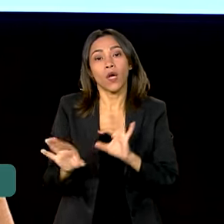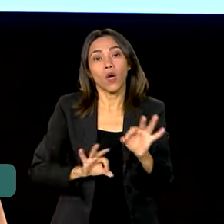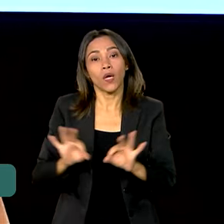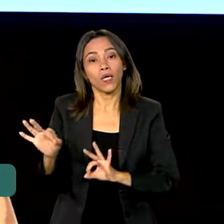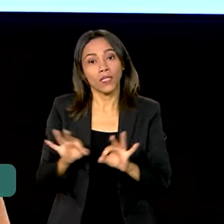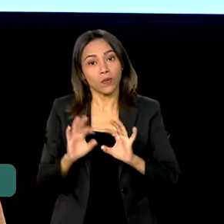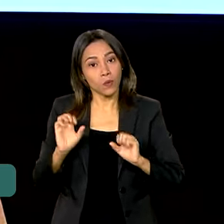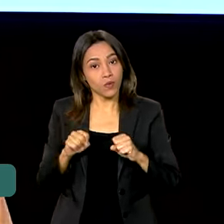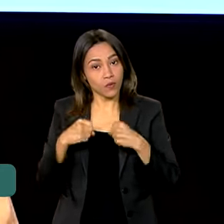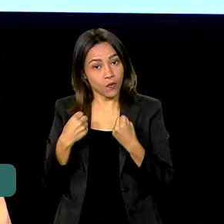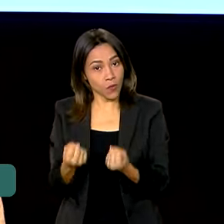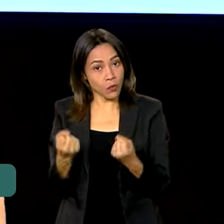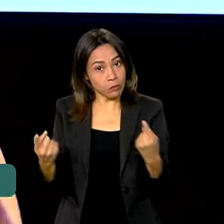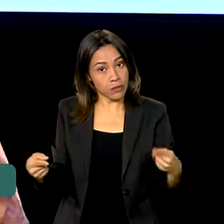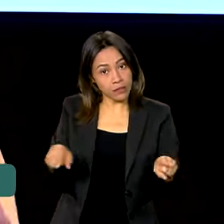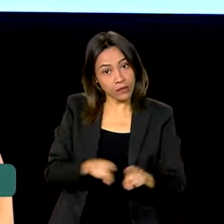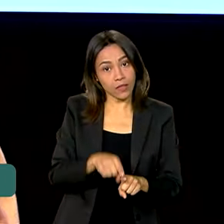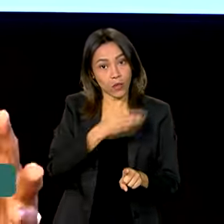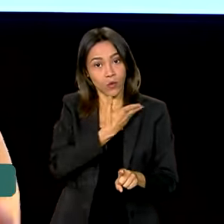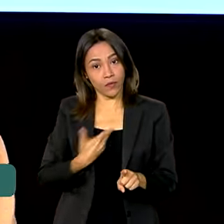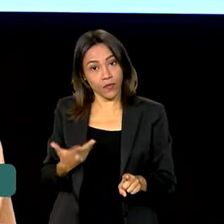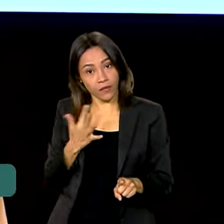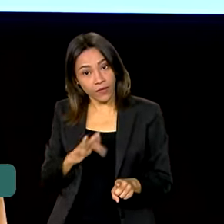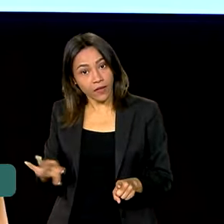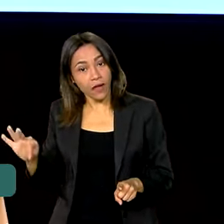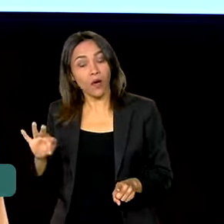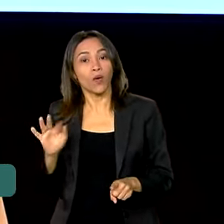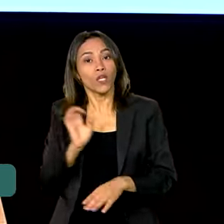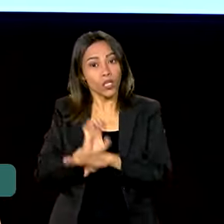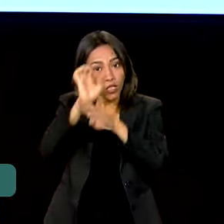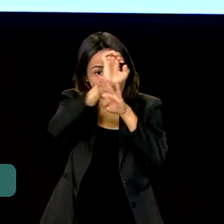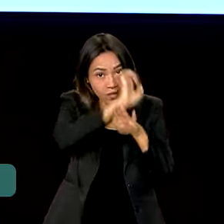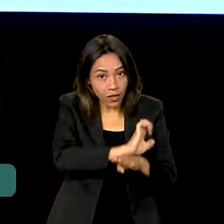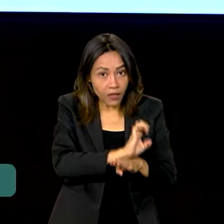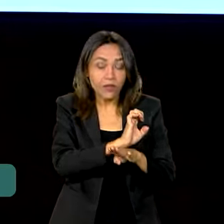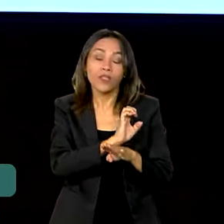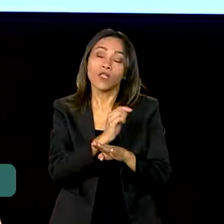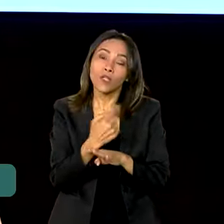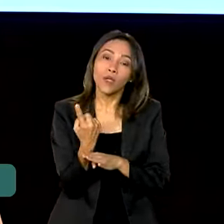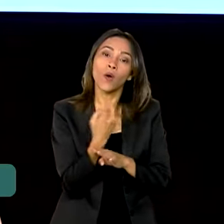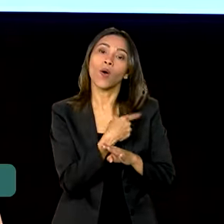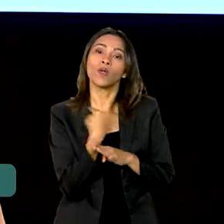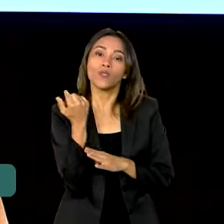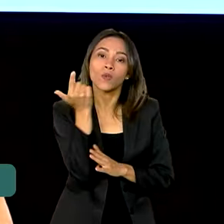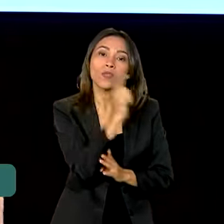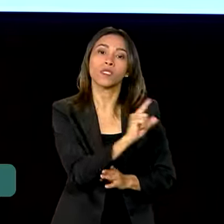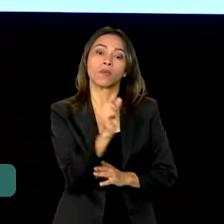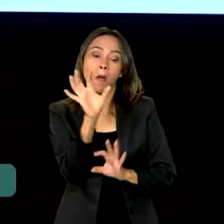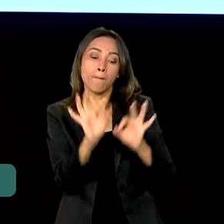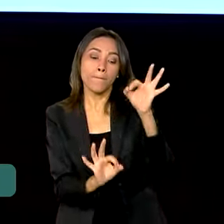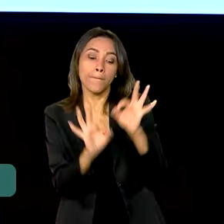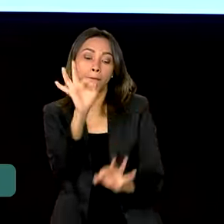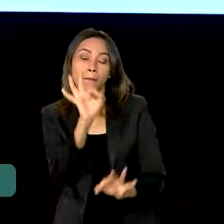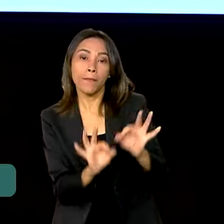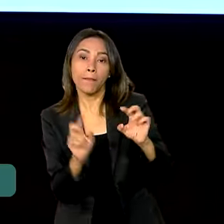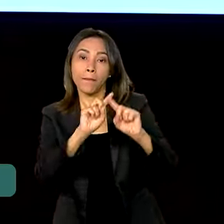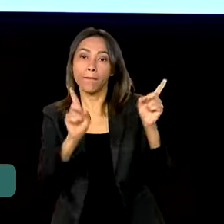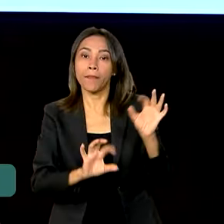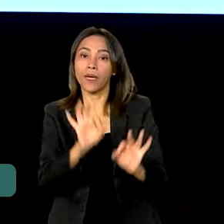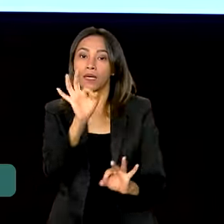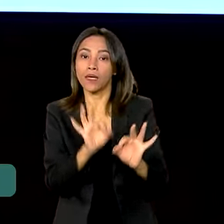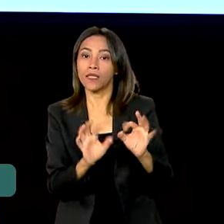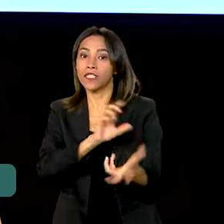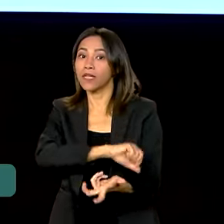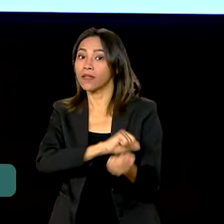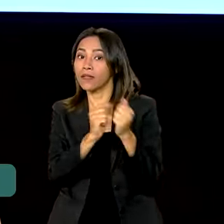para que, em parceria, governo federal, governos estaduais, a gente tenha planos de adaptação para